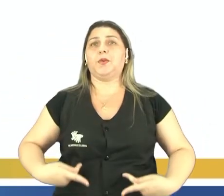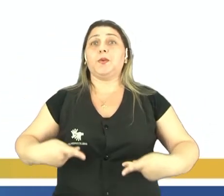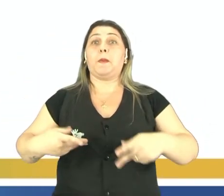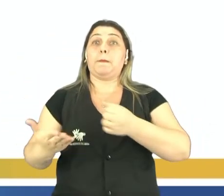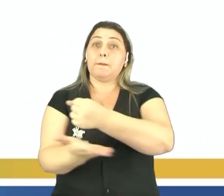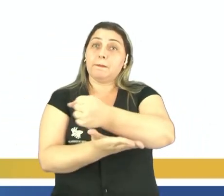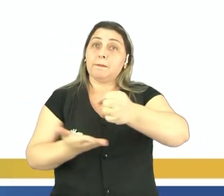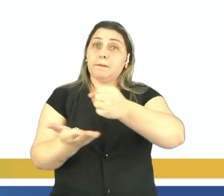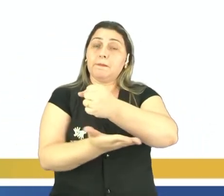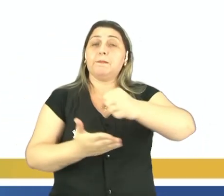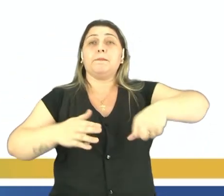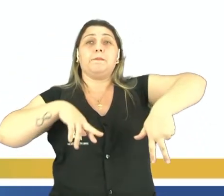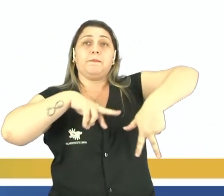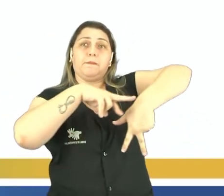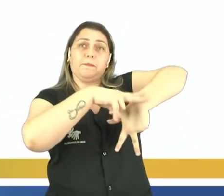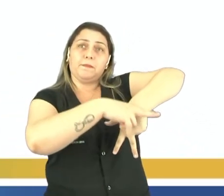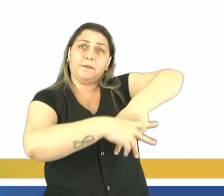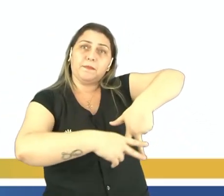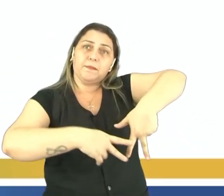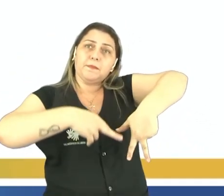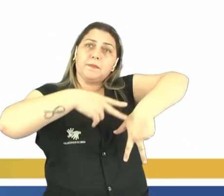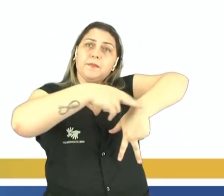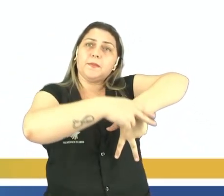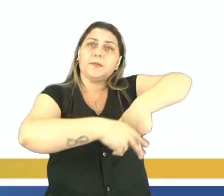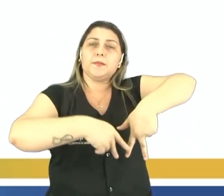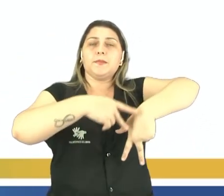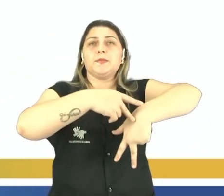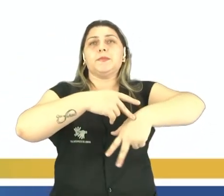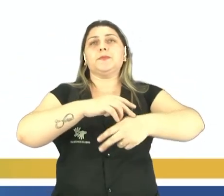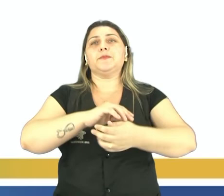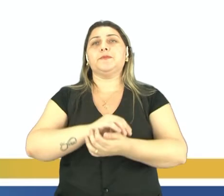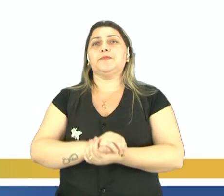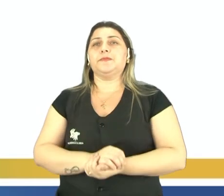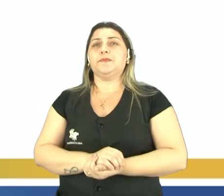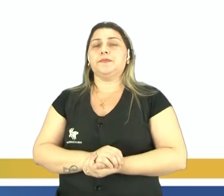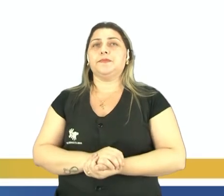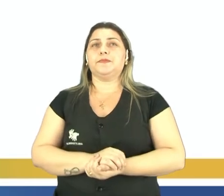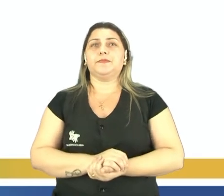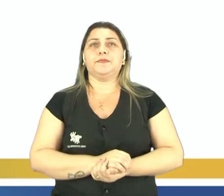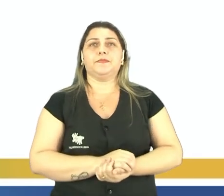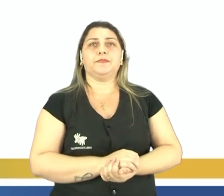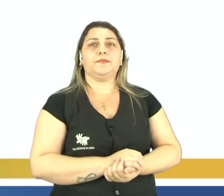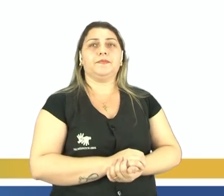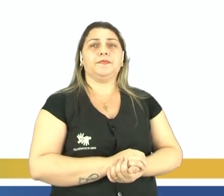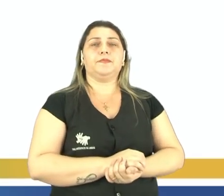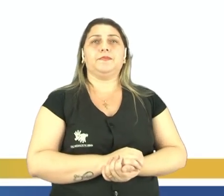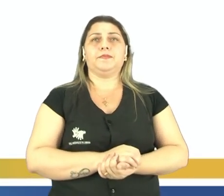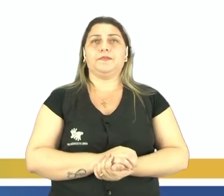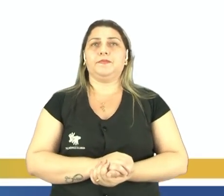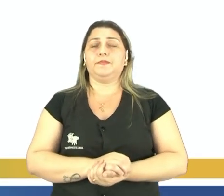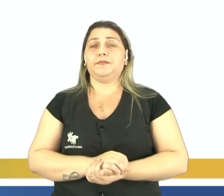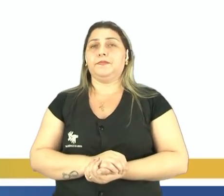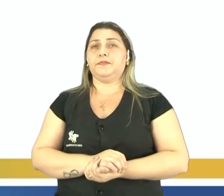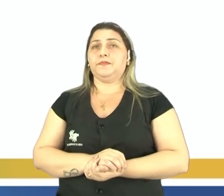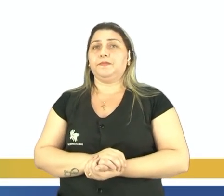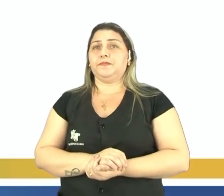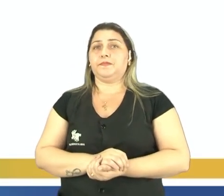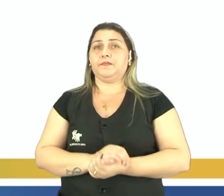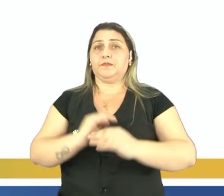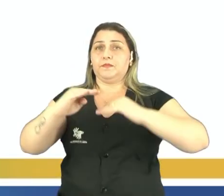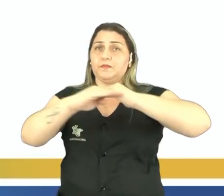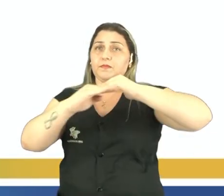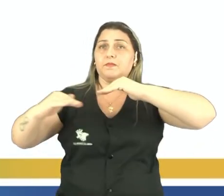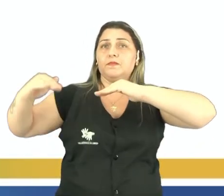que defende a existência da hierarquia entre grupos humanos baseado na etnicidade, ou seja, na